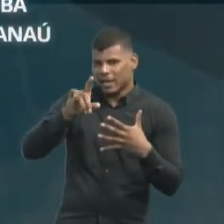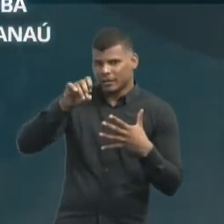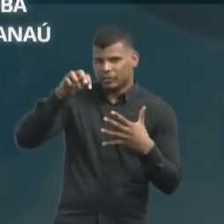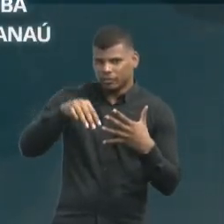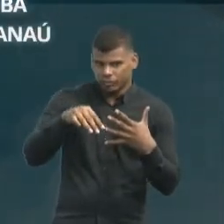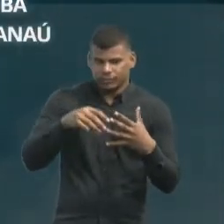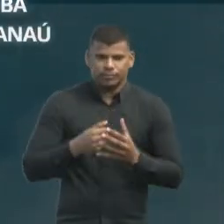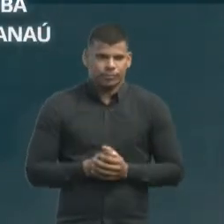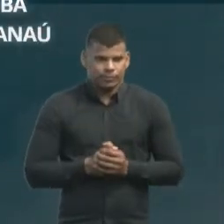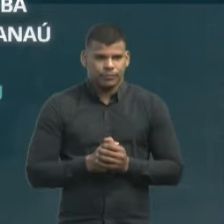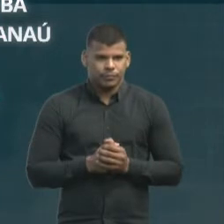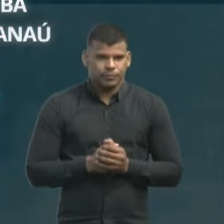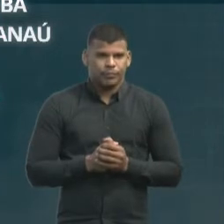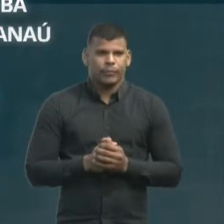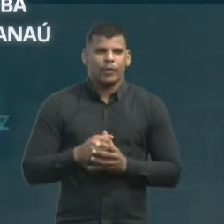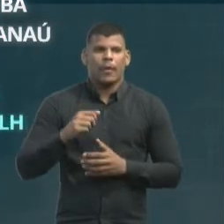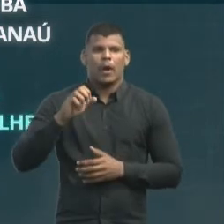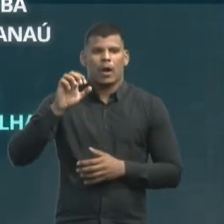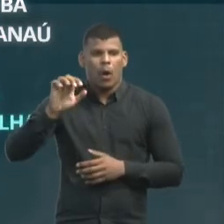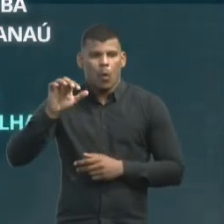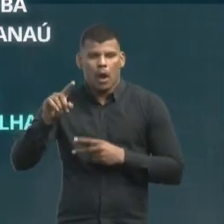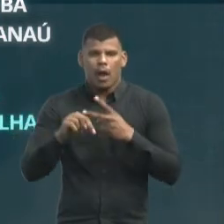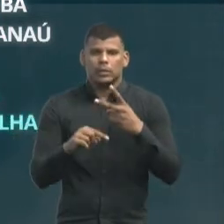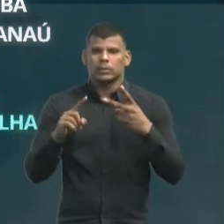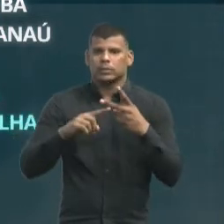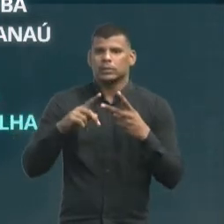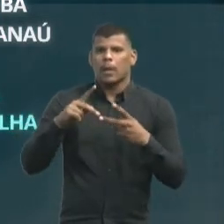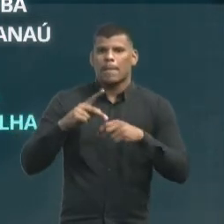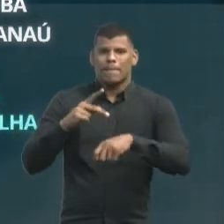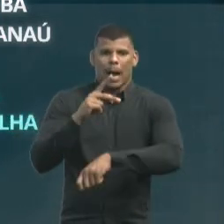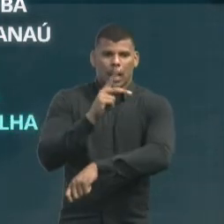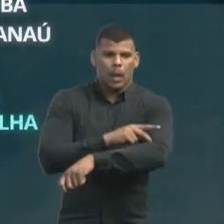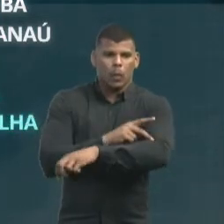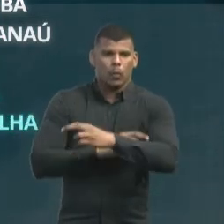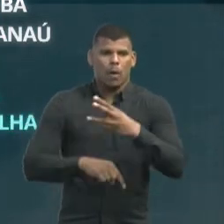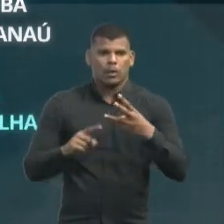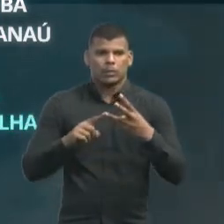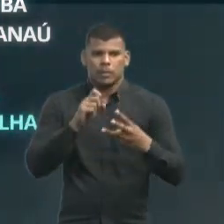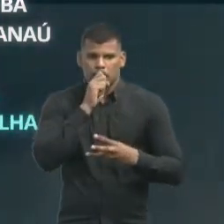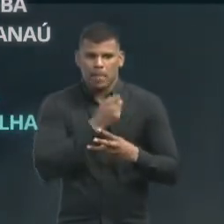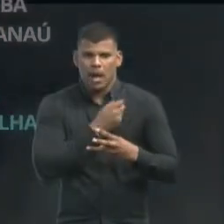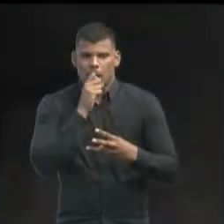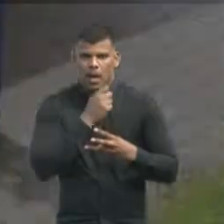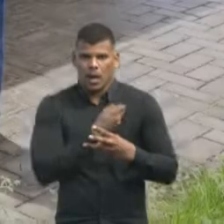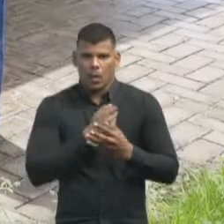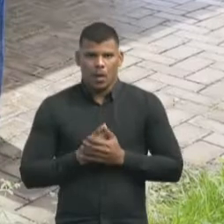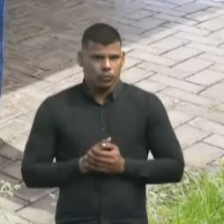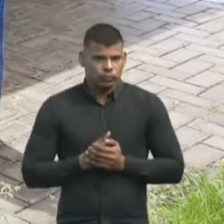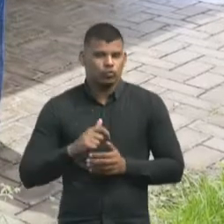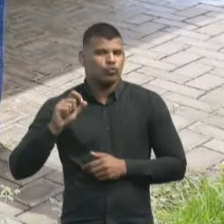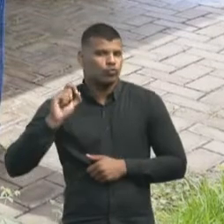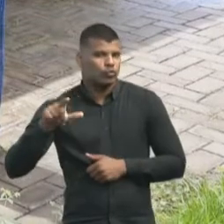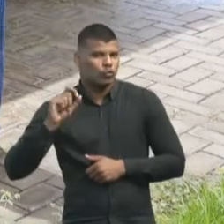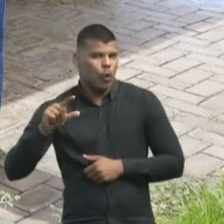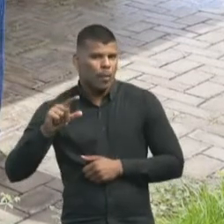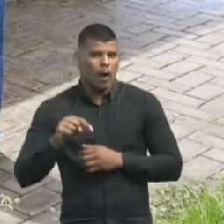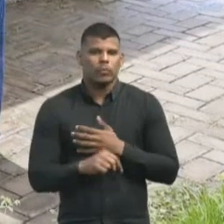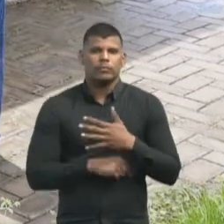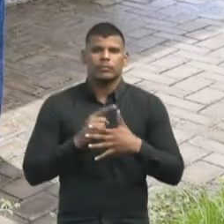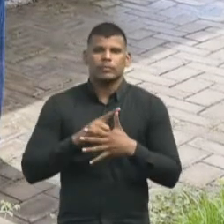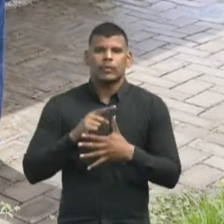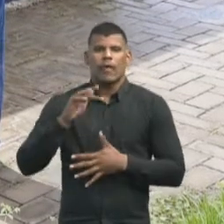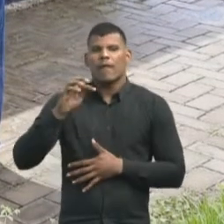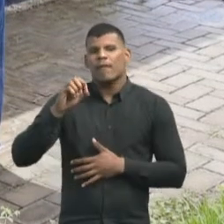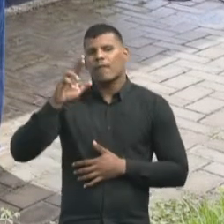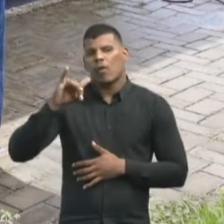metropolitana, e Sobral e Forquilha, também contam com o serviço. O programa possui ainda um